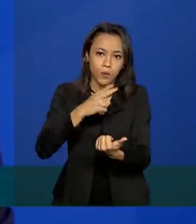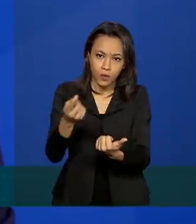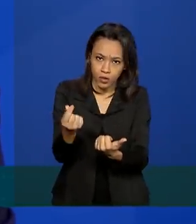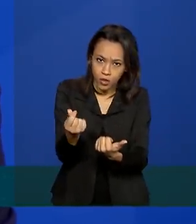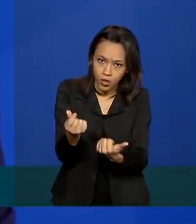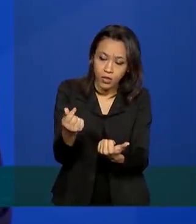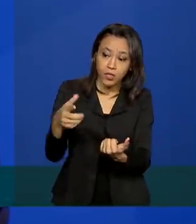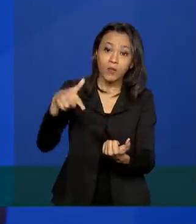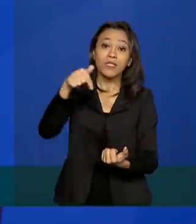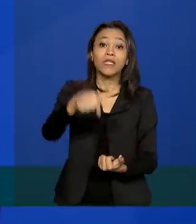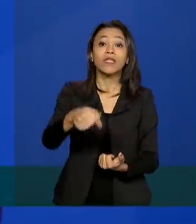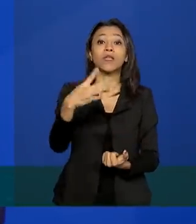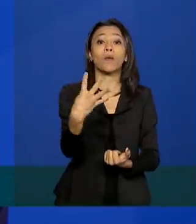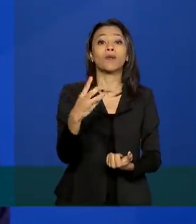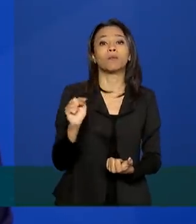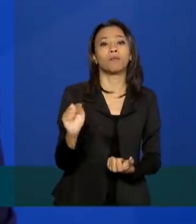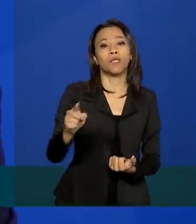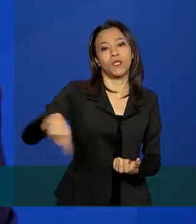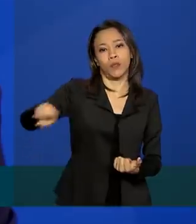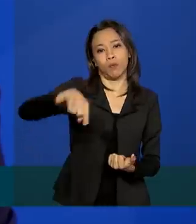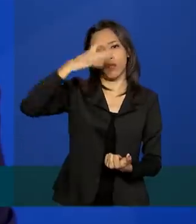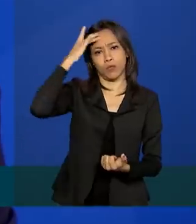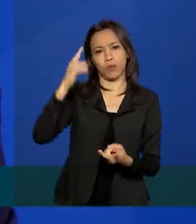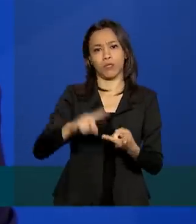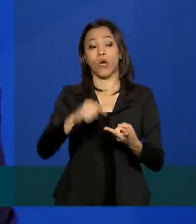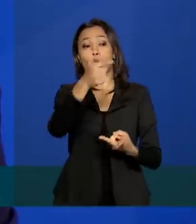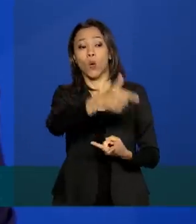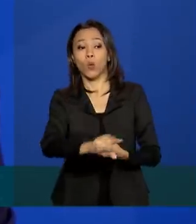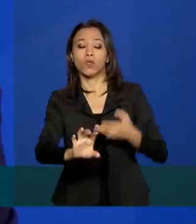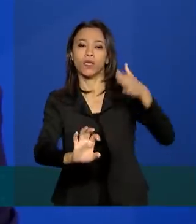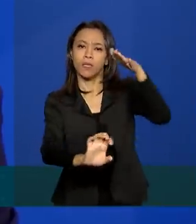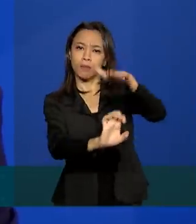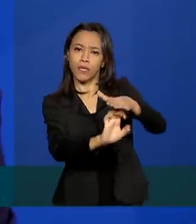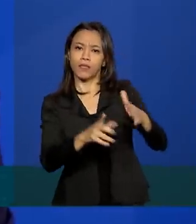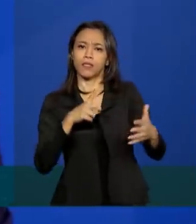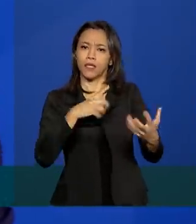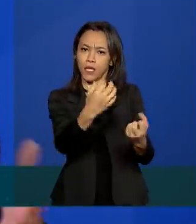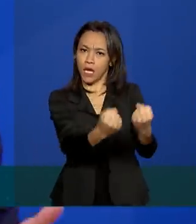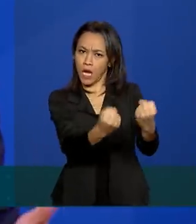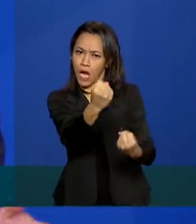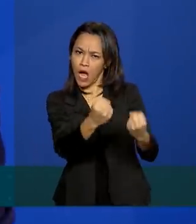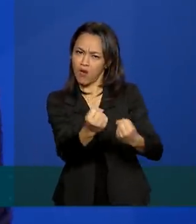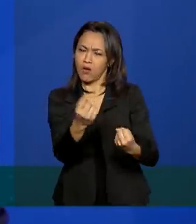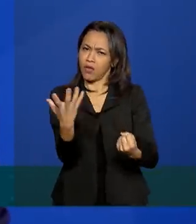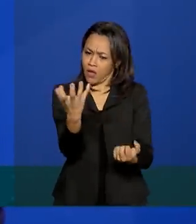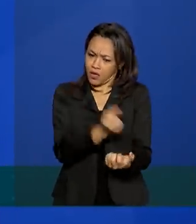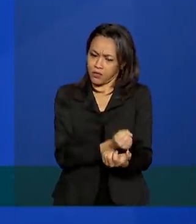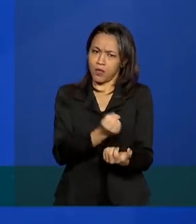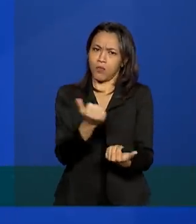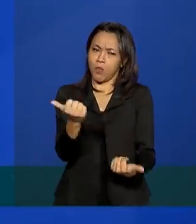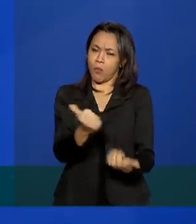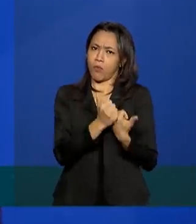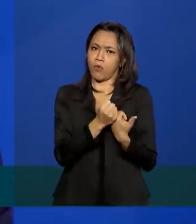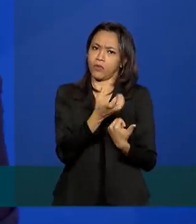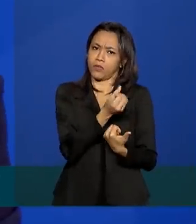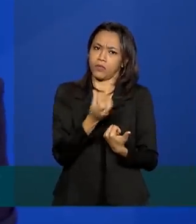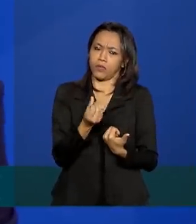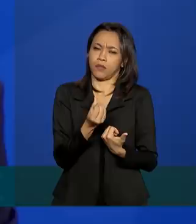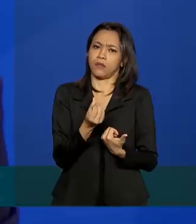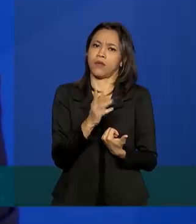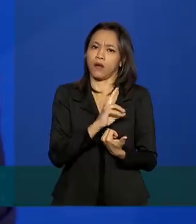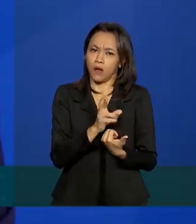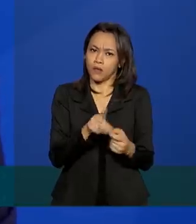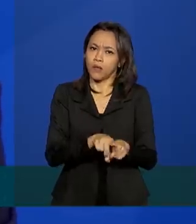pessoas nessa situação, proprietários de veículos acima de 60 mil reais e que recebem o benefício de 600 reais,